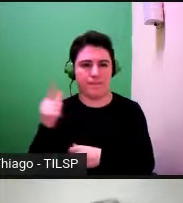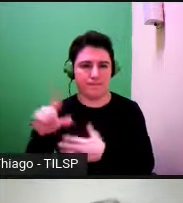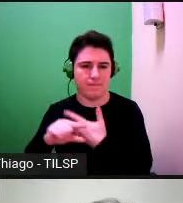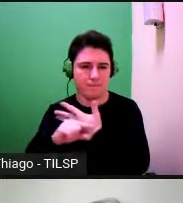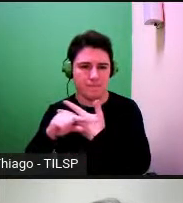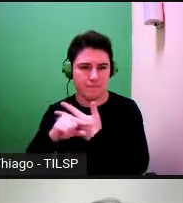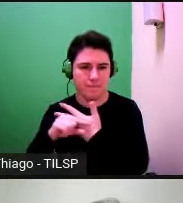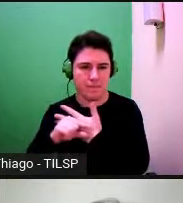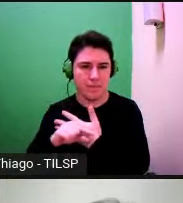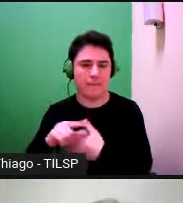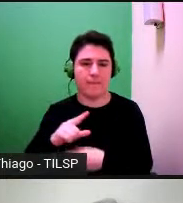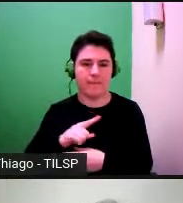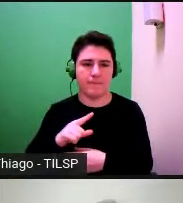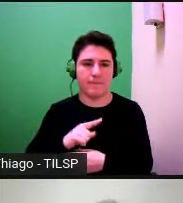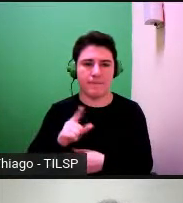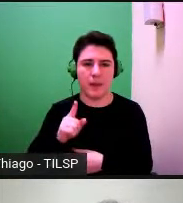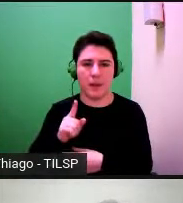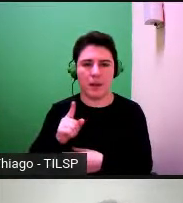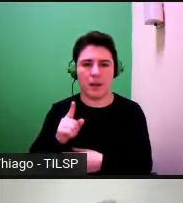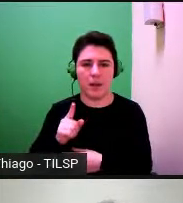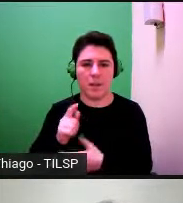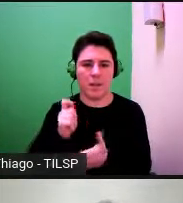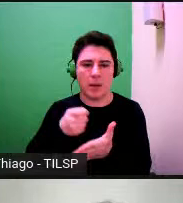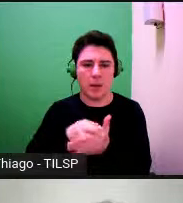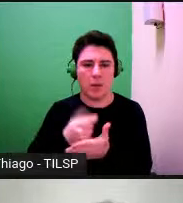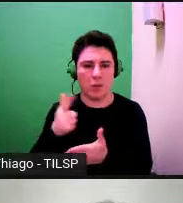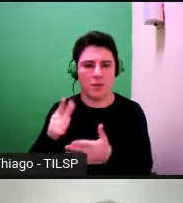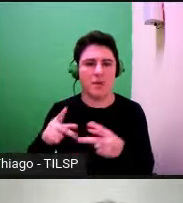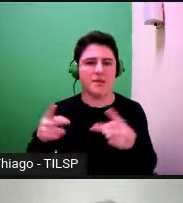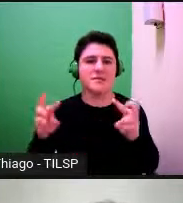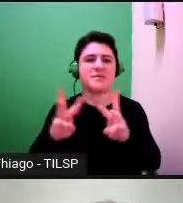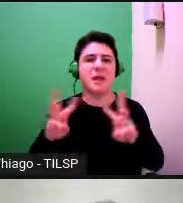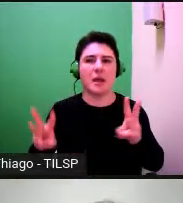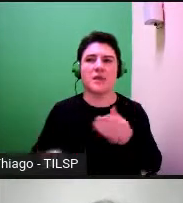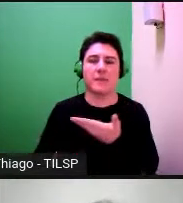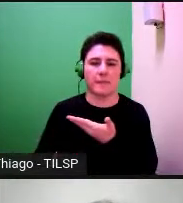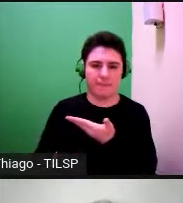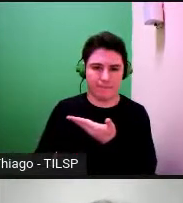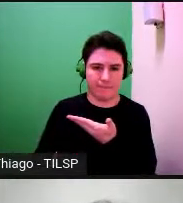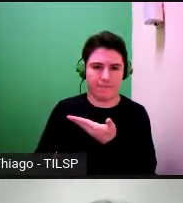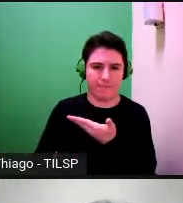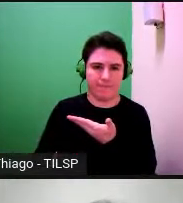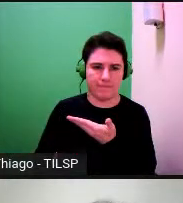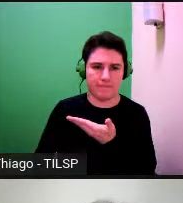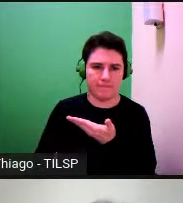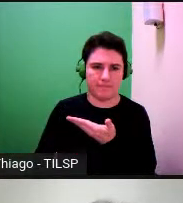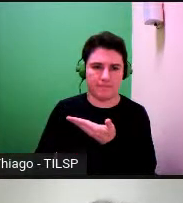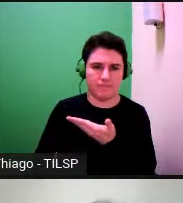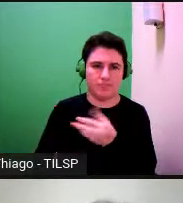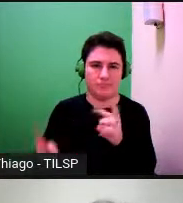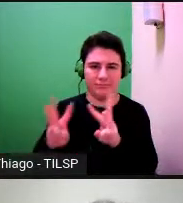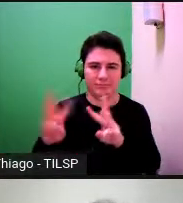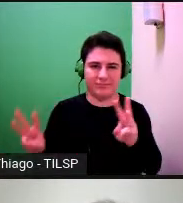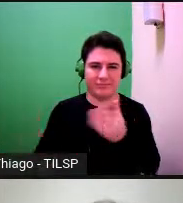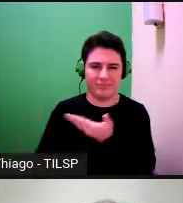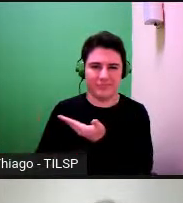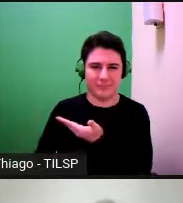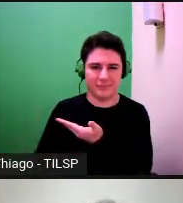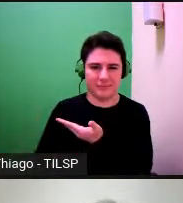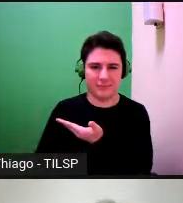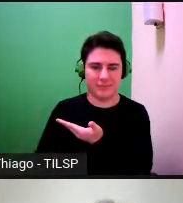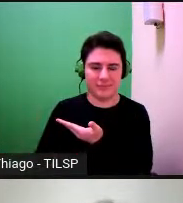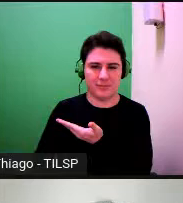financiado pela Gulbenkian o site está online www.literaciacientifica.pt